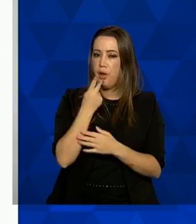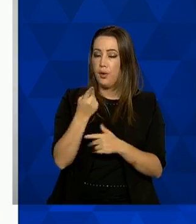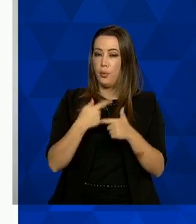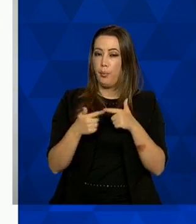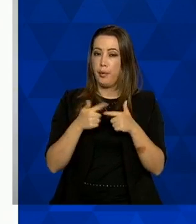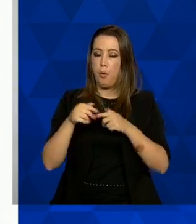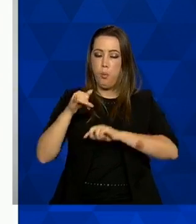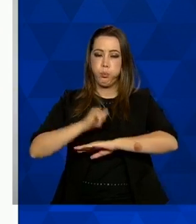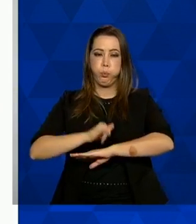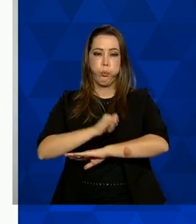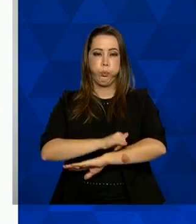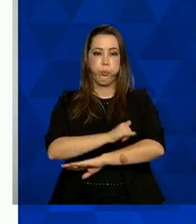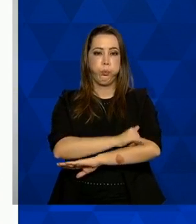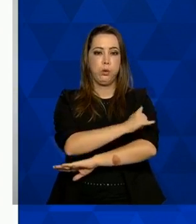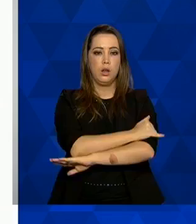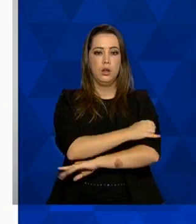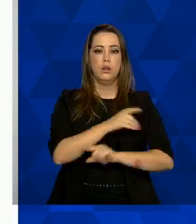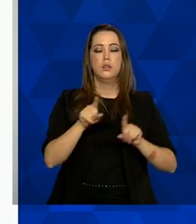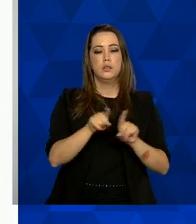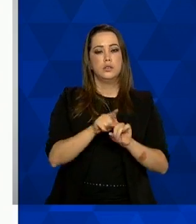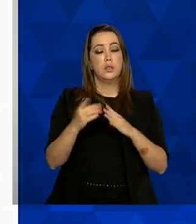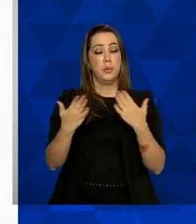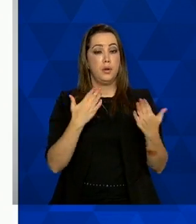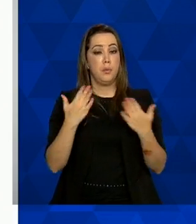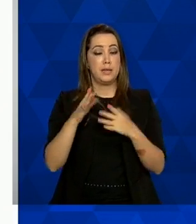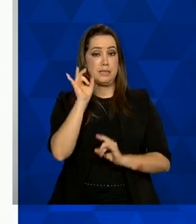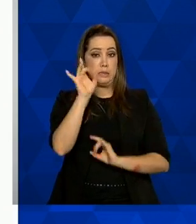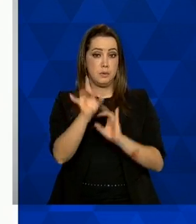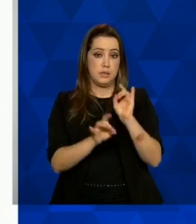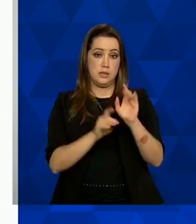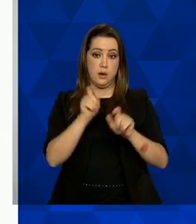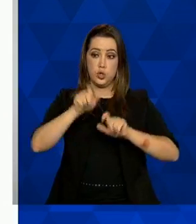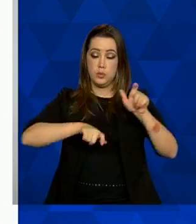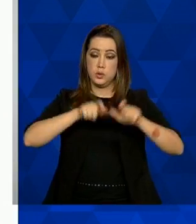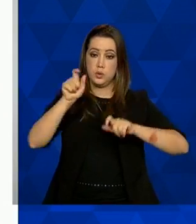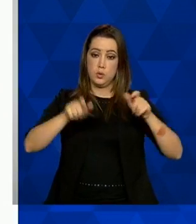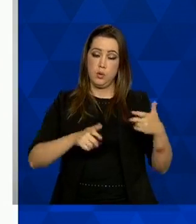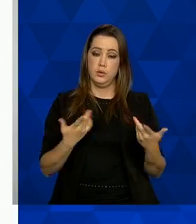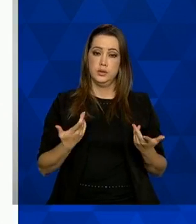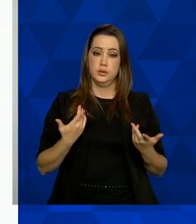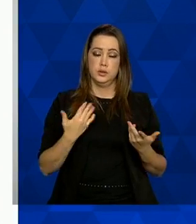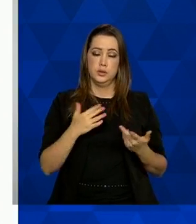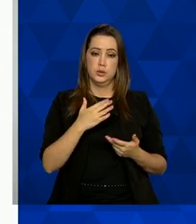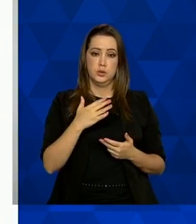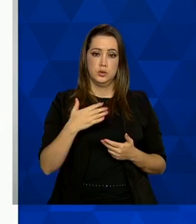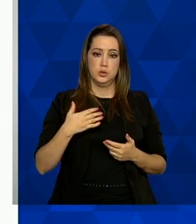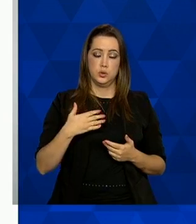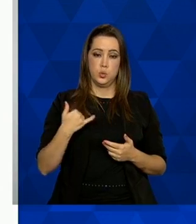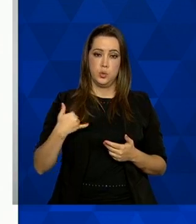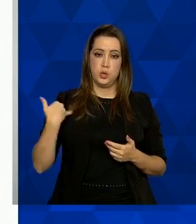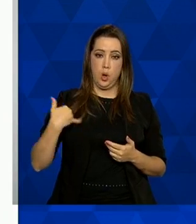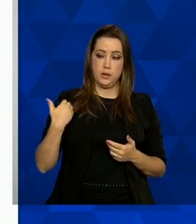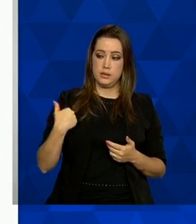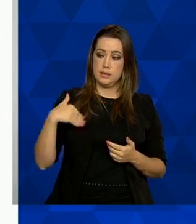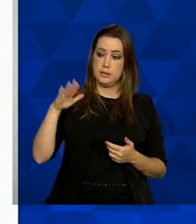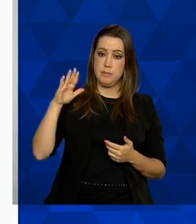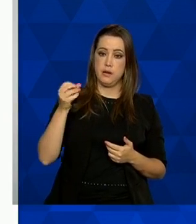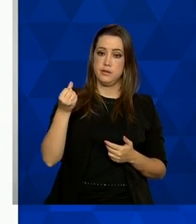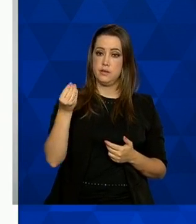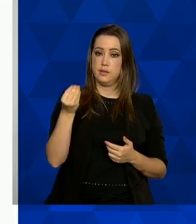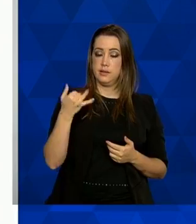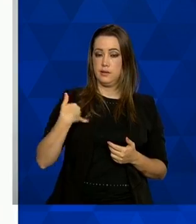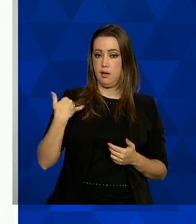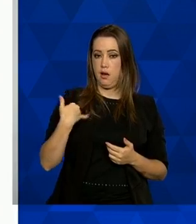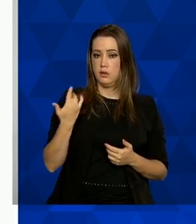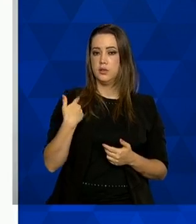e risco de covid e também um perfil mais específico de indivíduos com idosos com 60 anos ou mais de idade que referiram